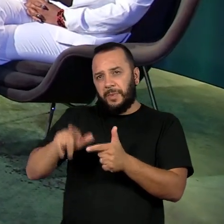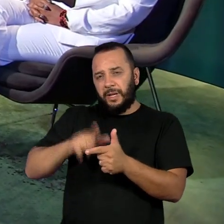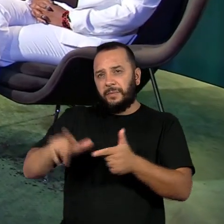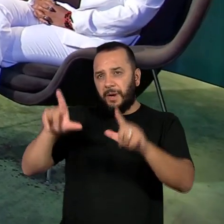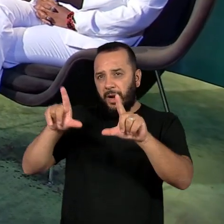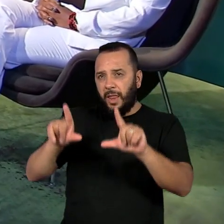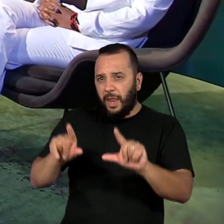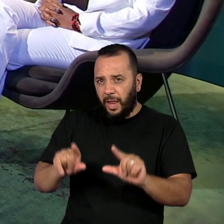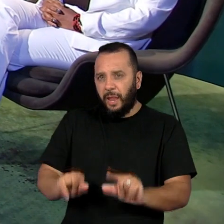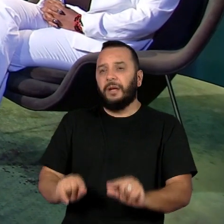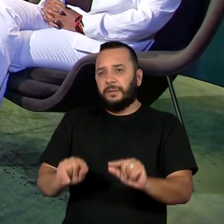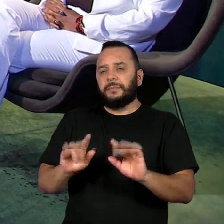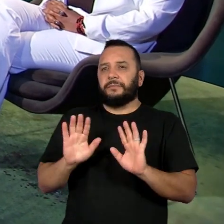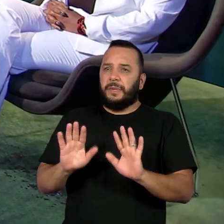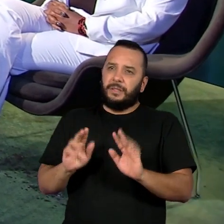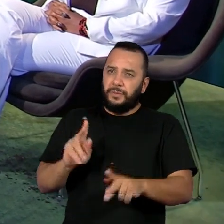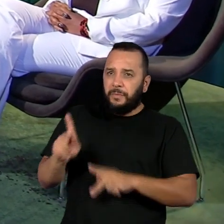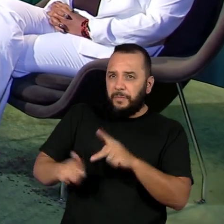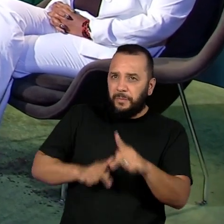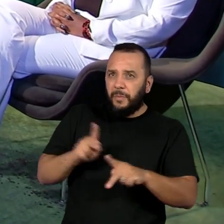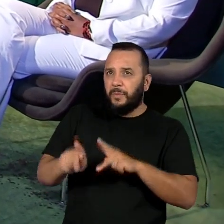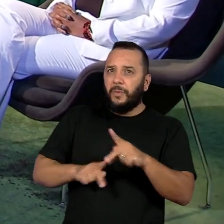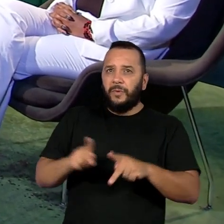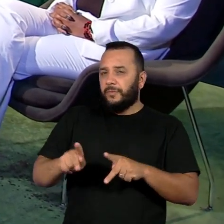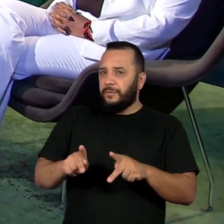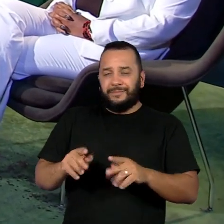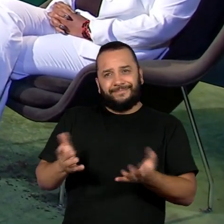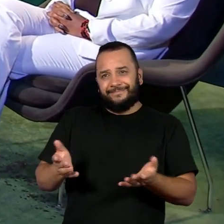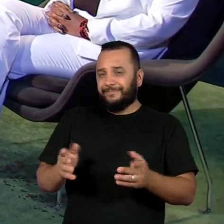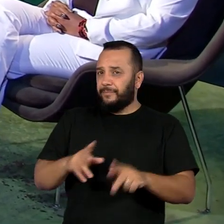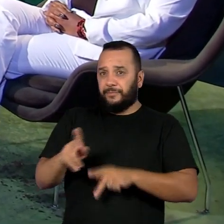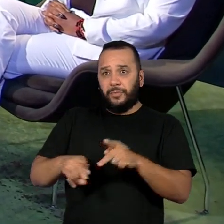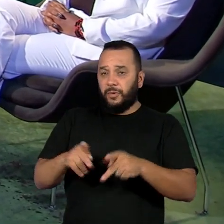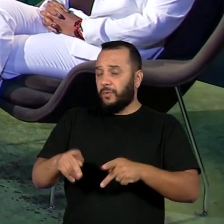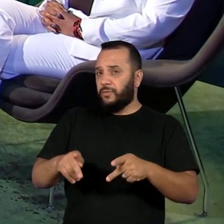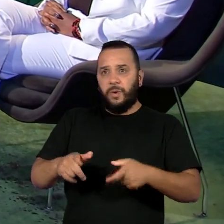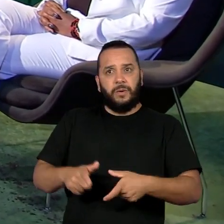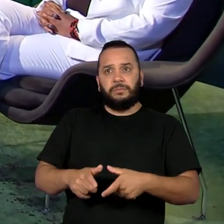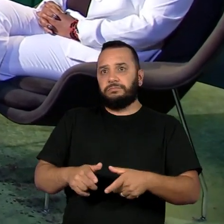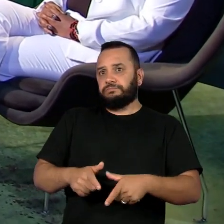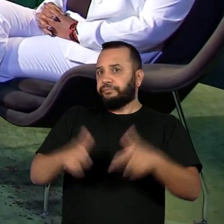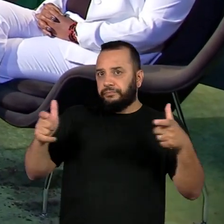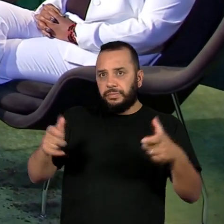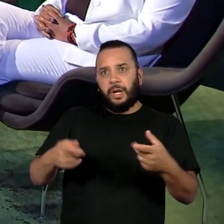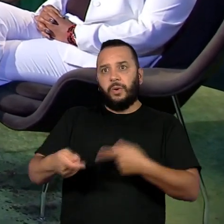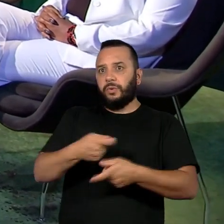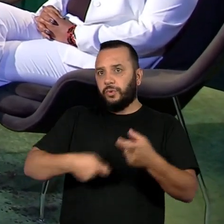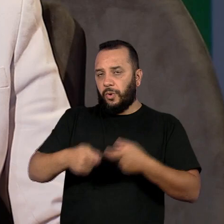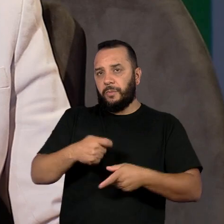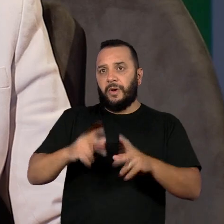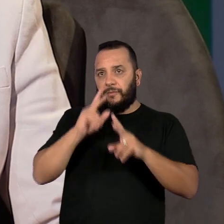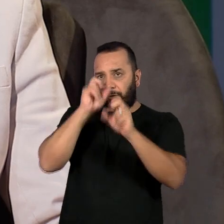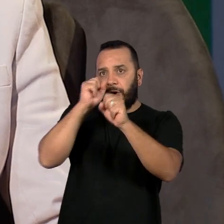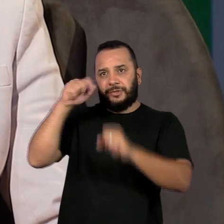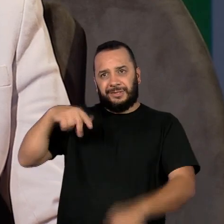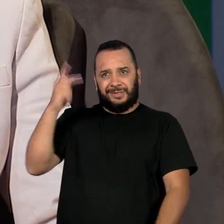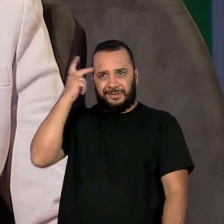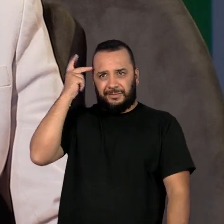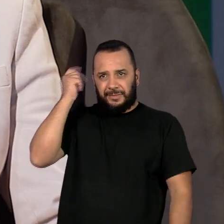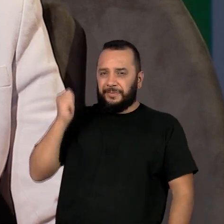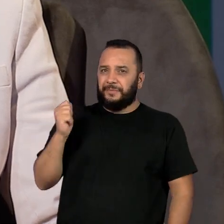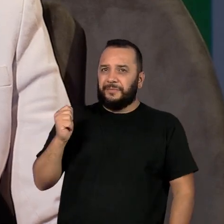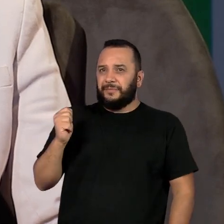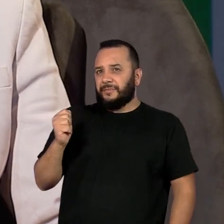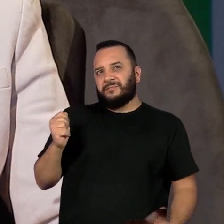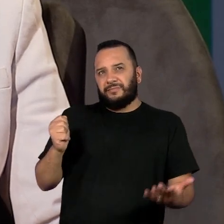população não tem como, ainda mais uma população de uma cidade tão pujante, econômica, culturalmente, como São Paulo, não